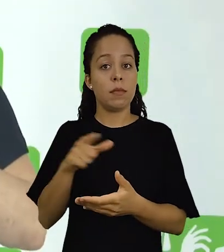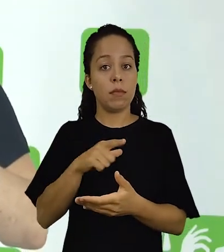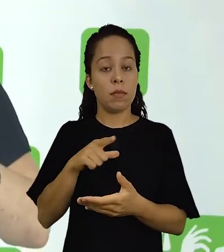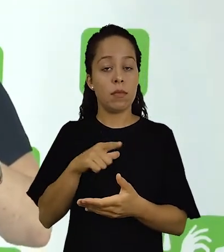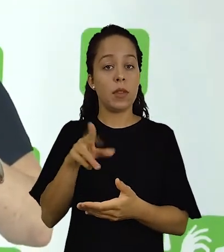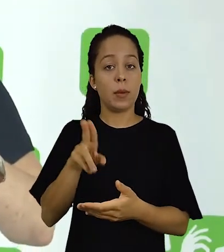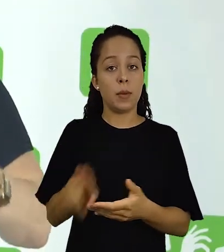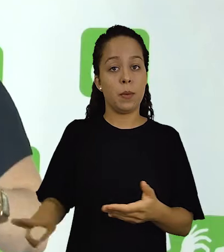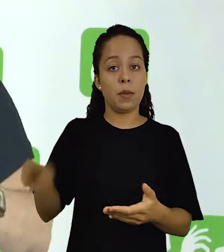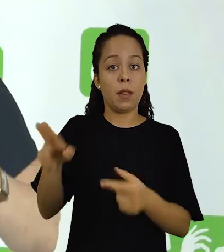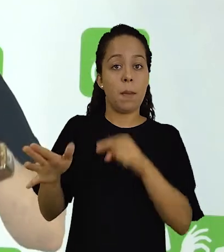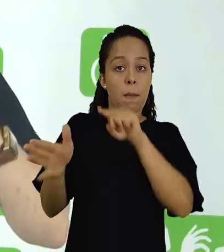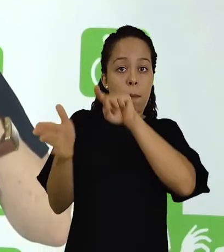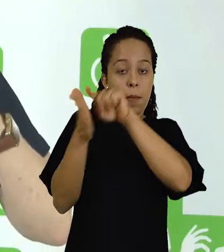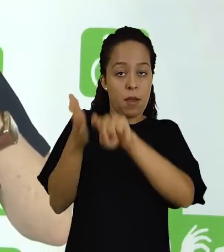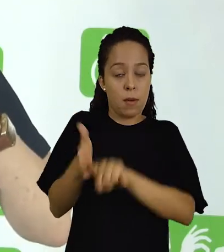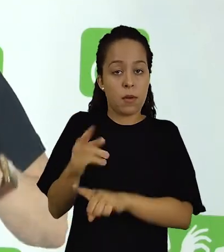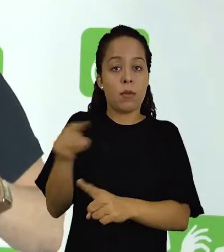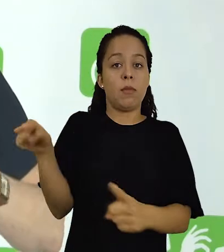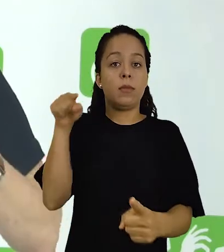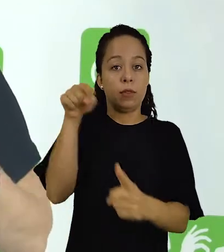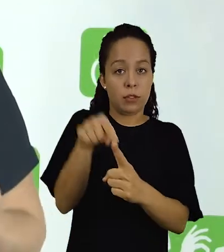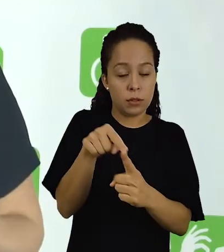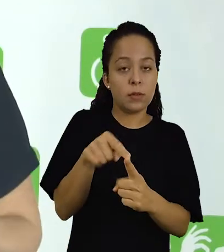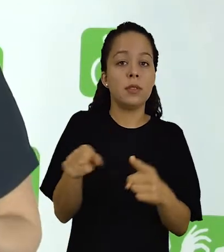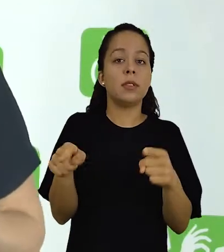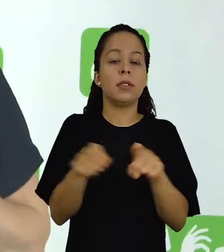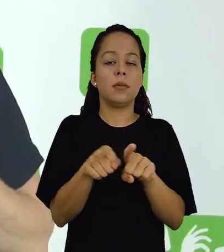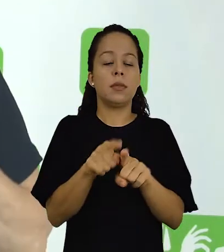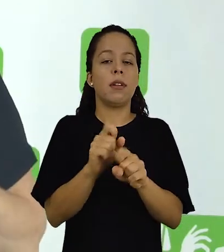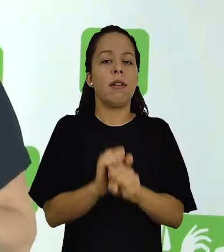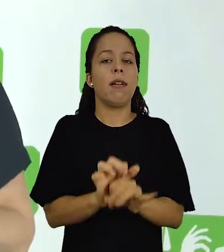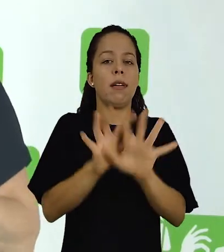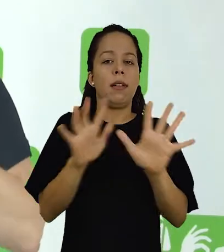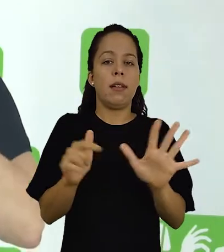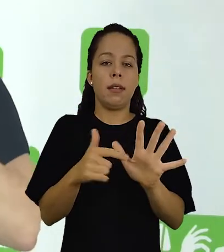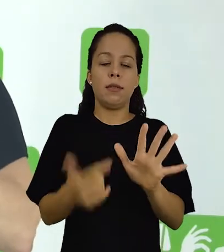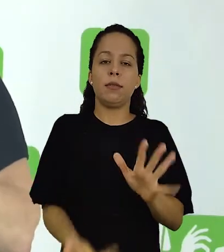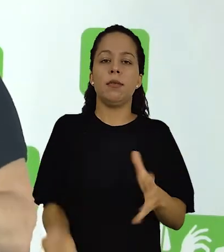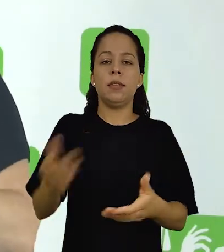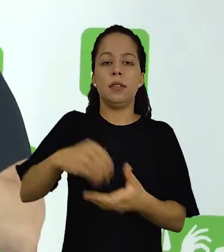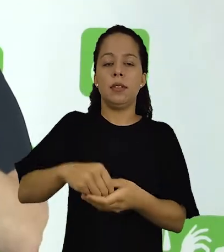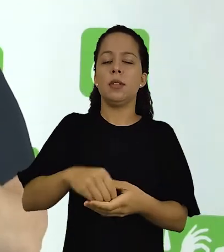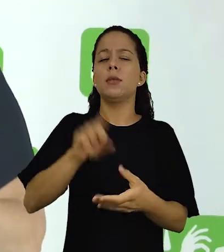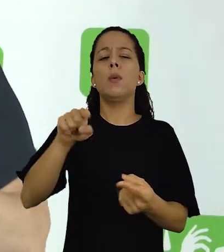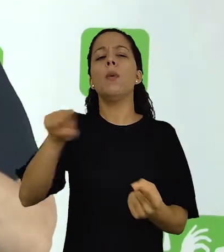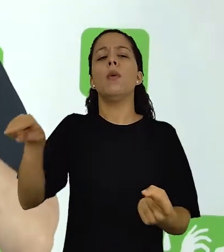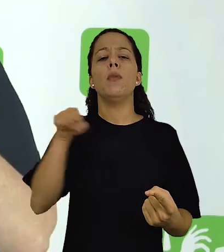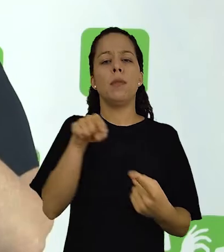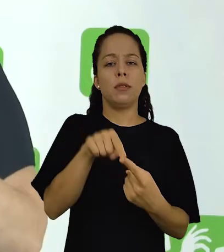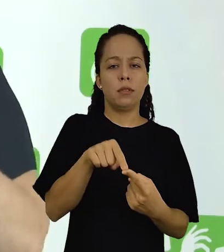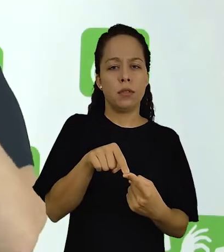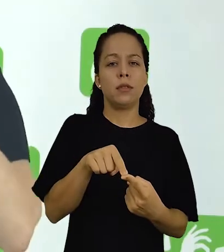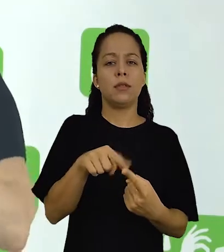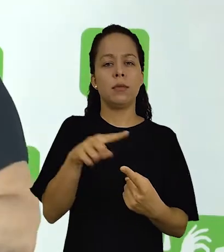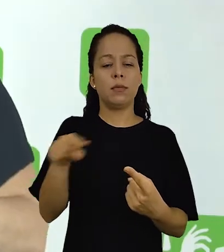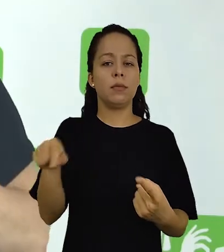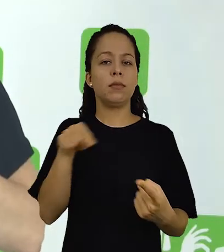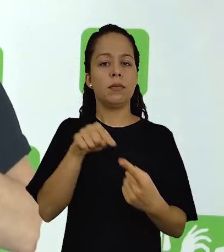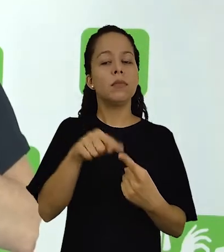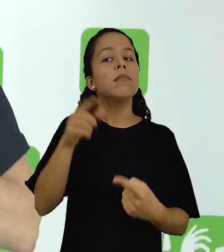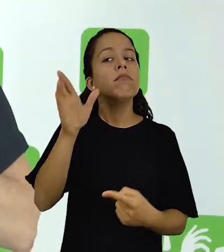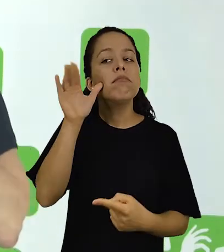quais são usadas perguntas objetivas e muito claras em relação ao que se